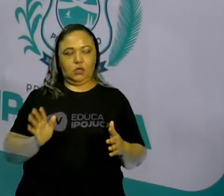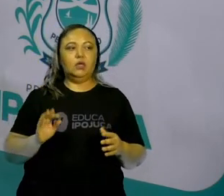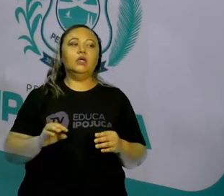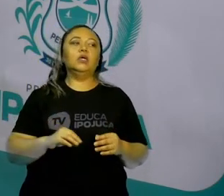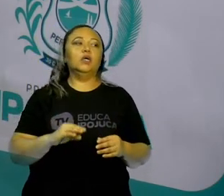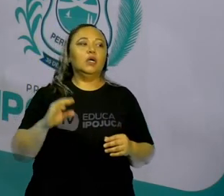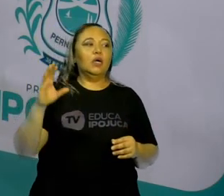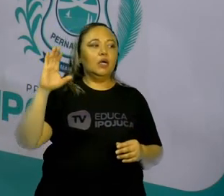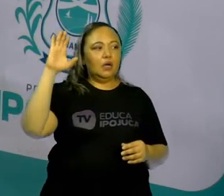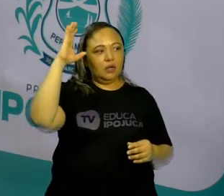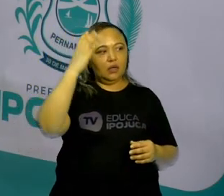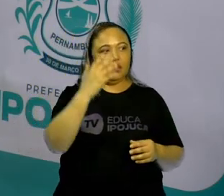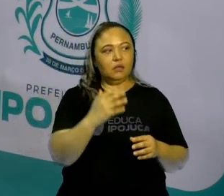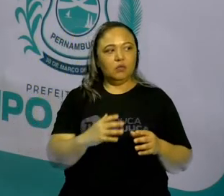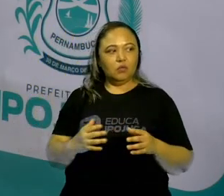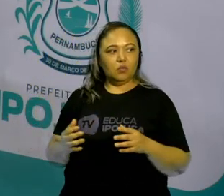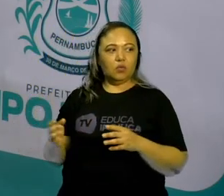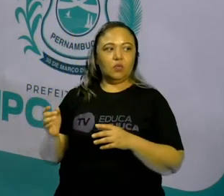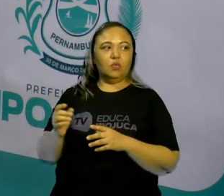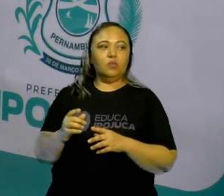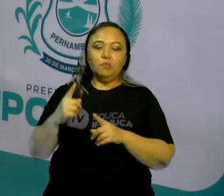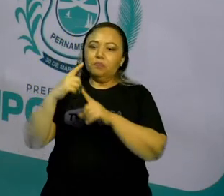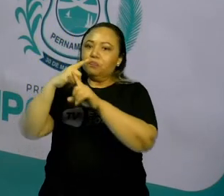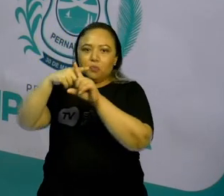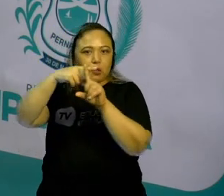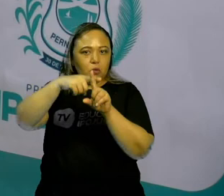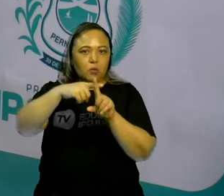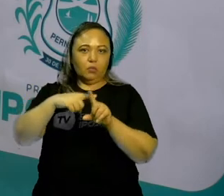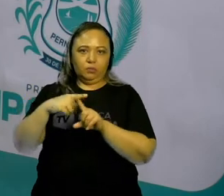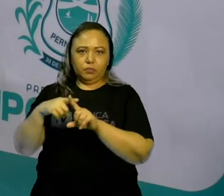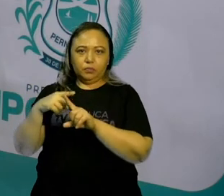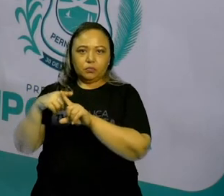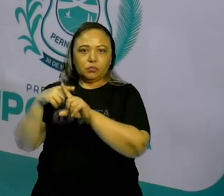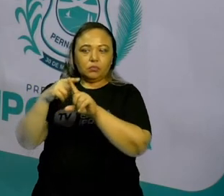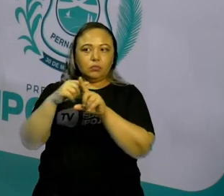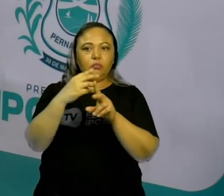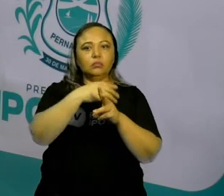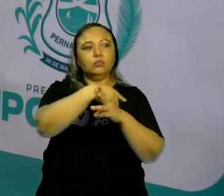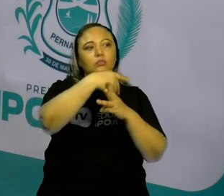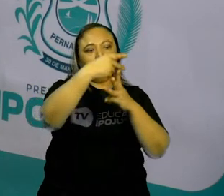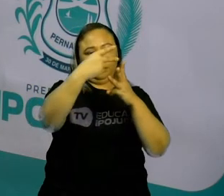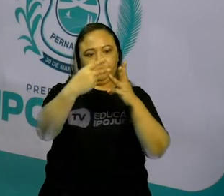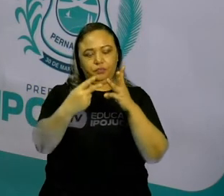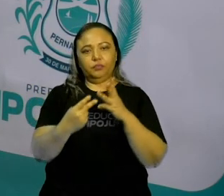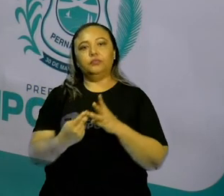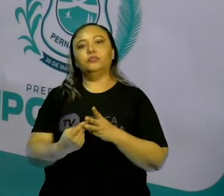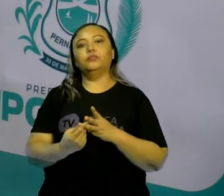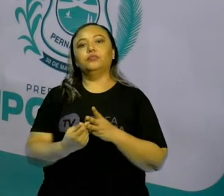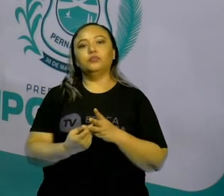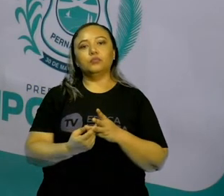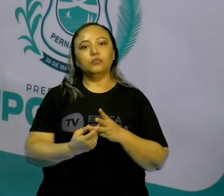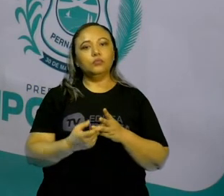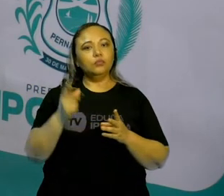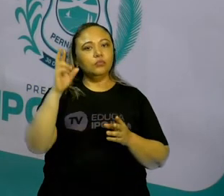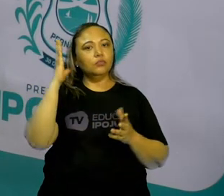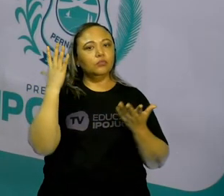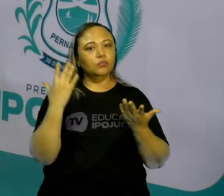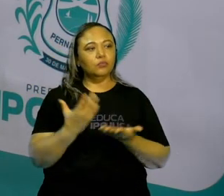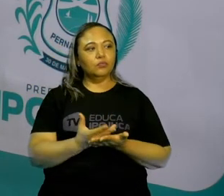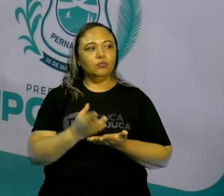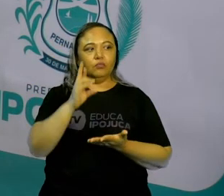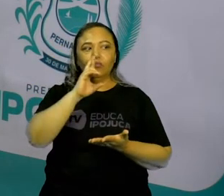formas de resolver é colocando a soma somente desses três valores. E aí, consegue responder?